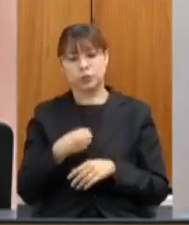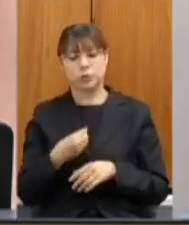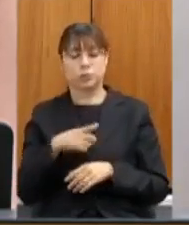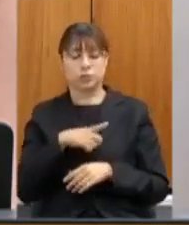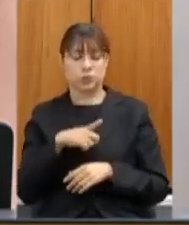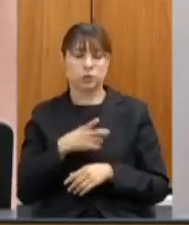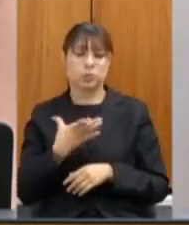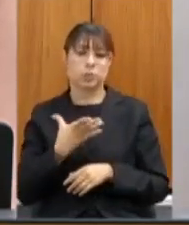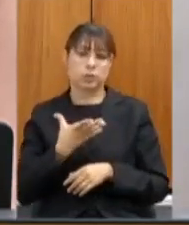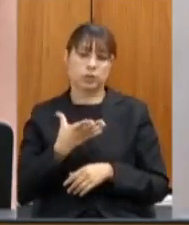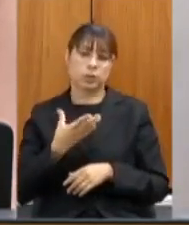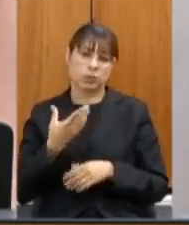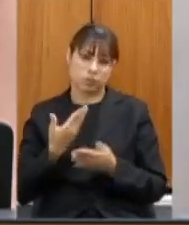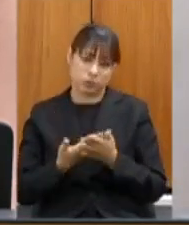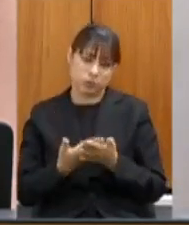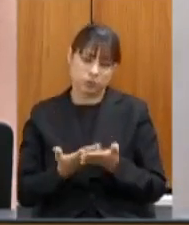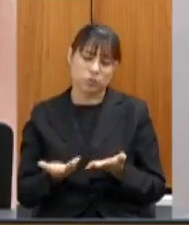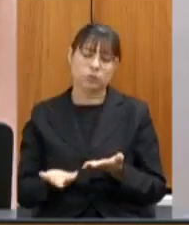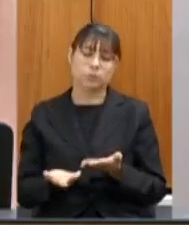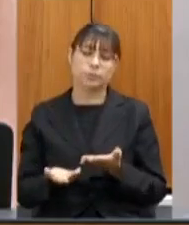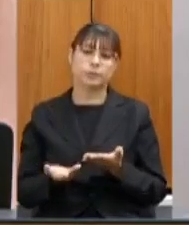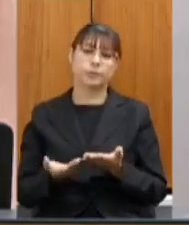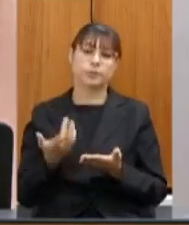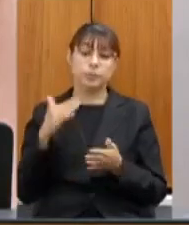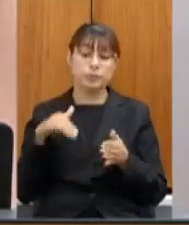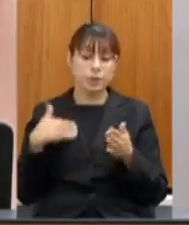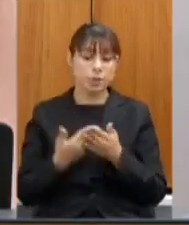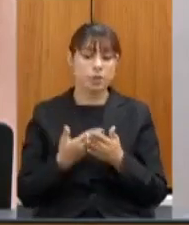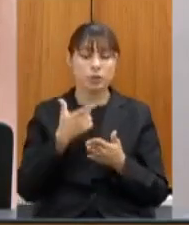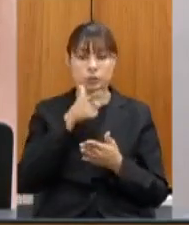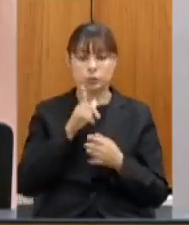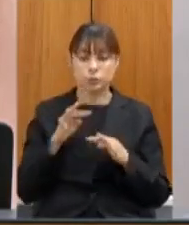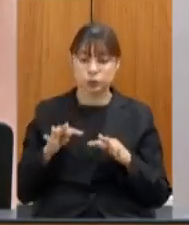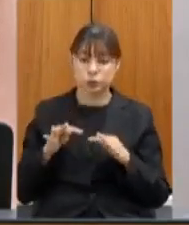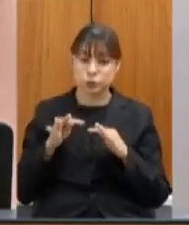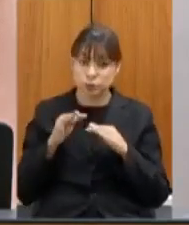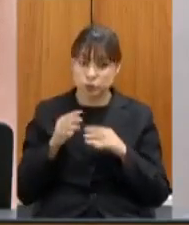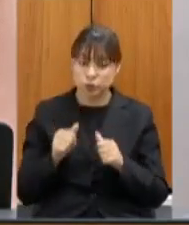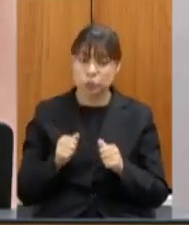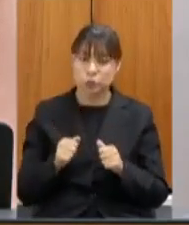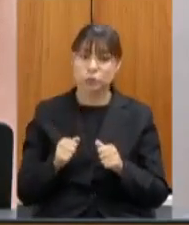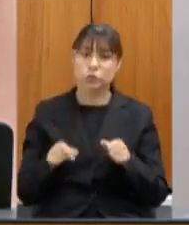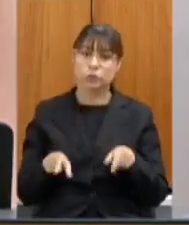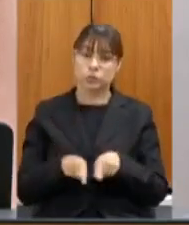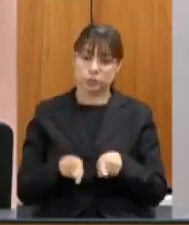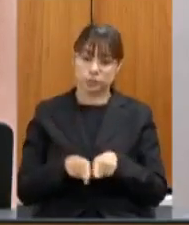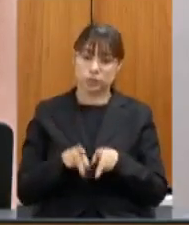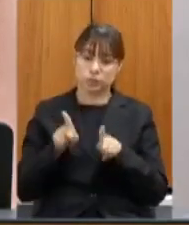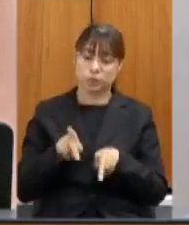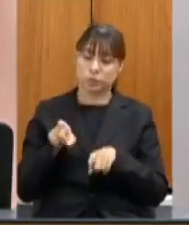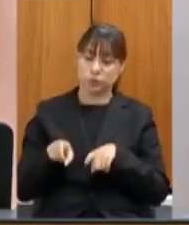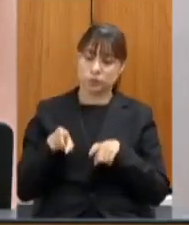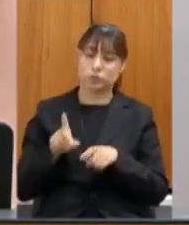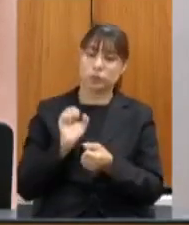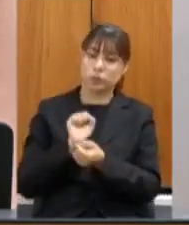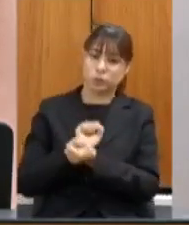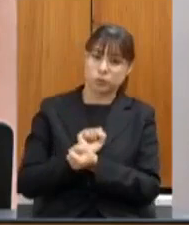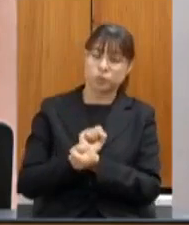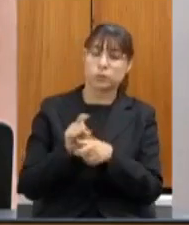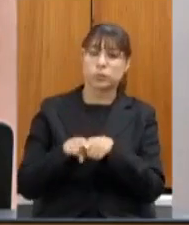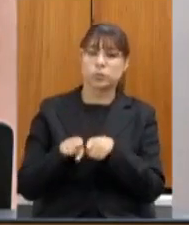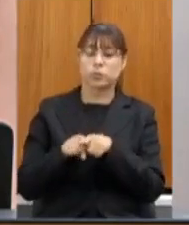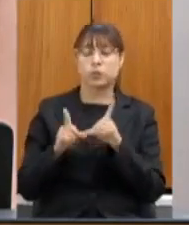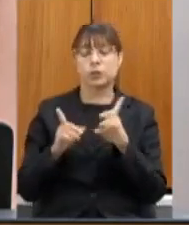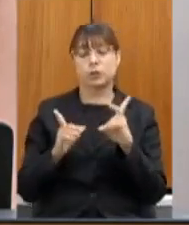as condições objetivas para o acesso de todos inclusive do campo dos quilombolas dos